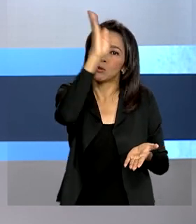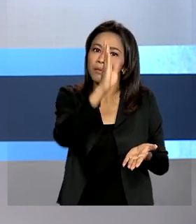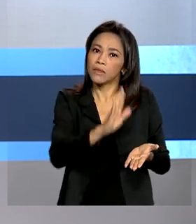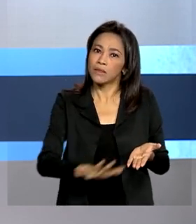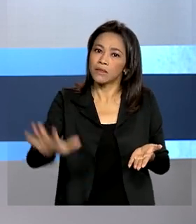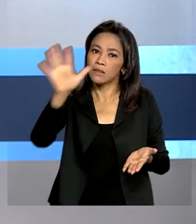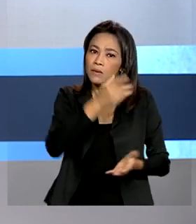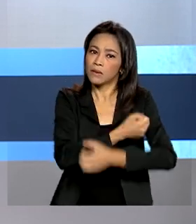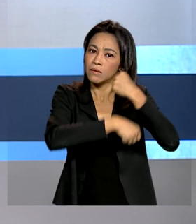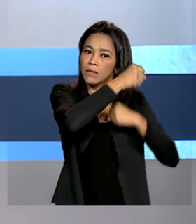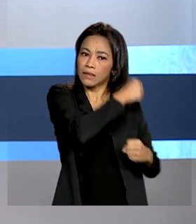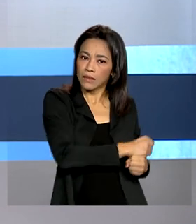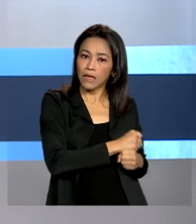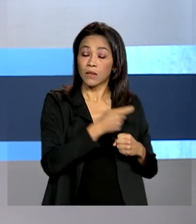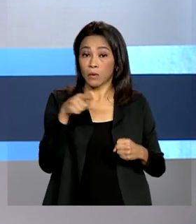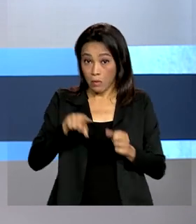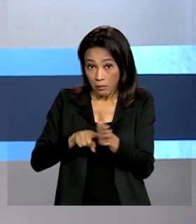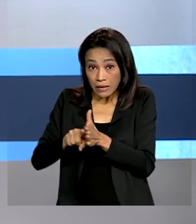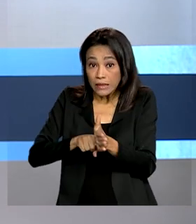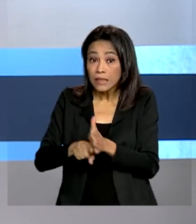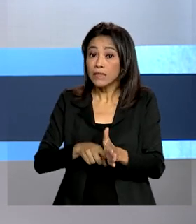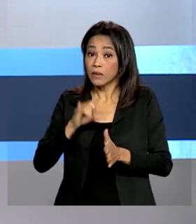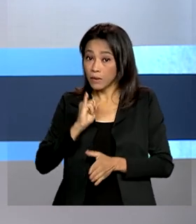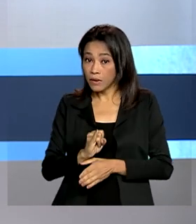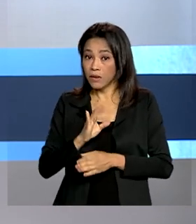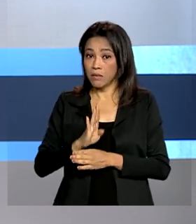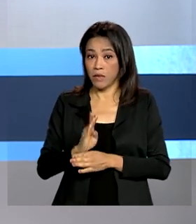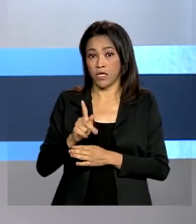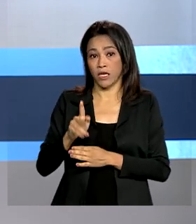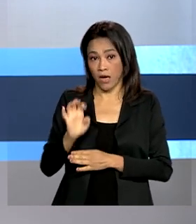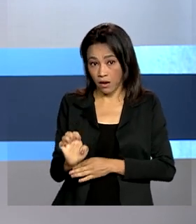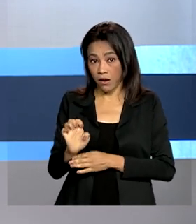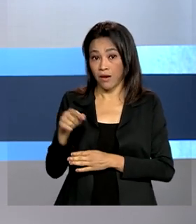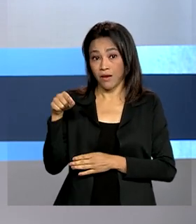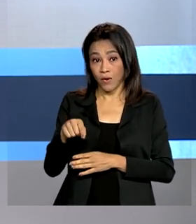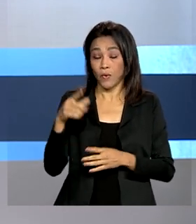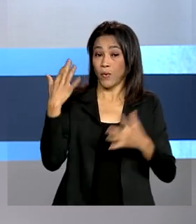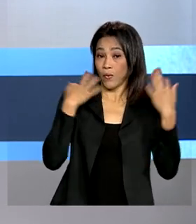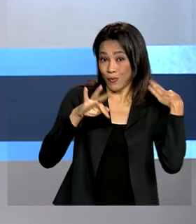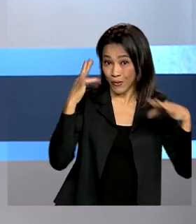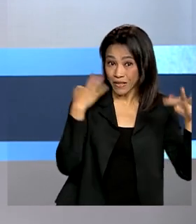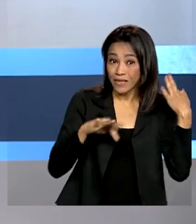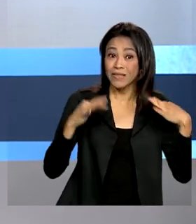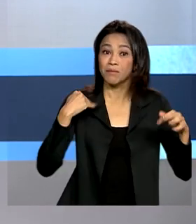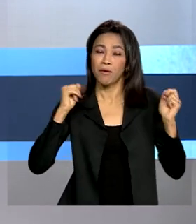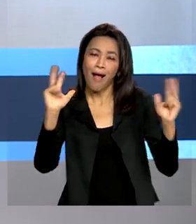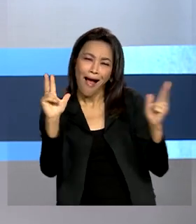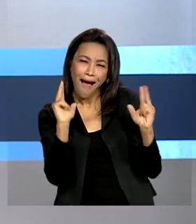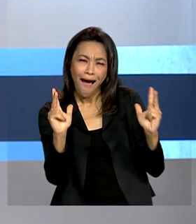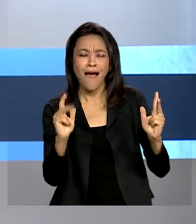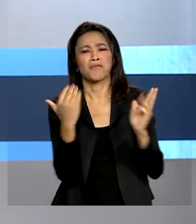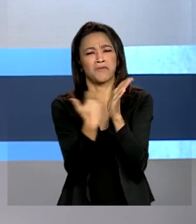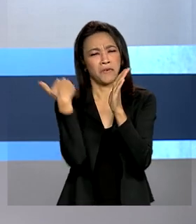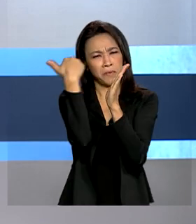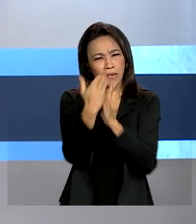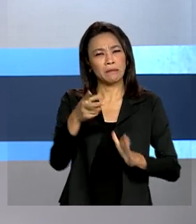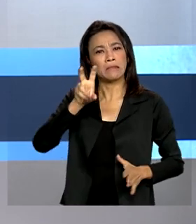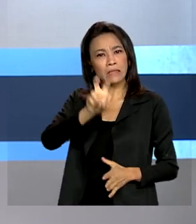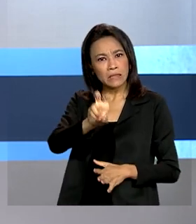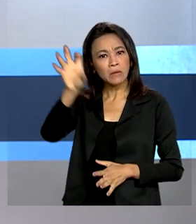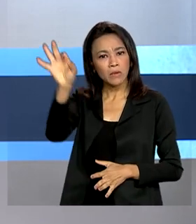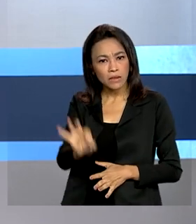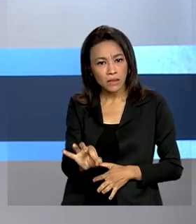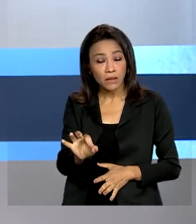pesquisa do IBGE mostrou que o ecoturismo e o turismo de aventura tiveram aumento de 5%. E de cada